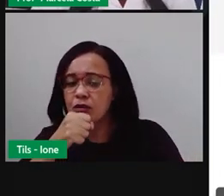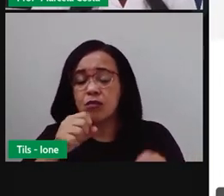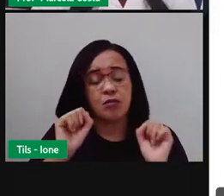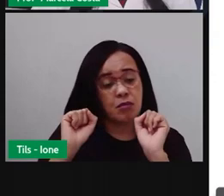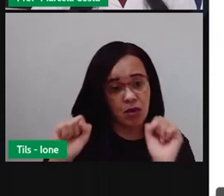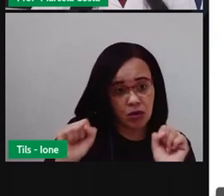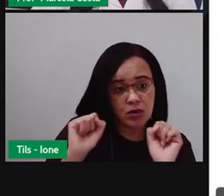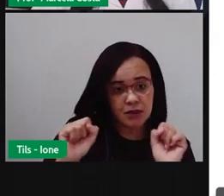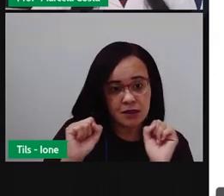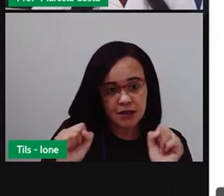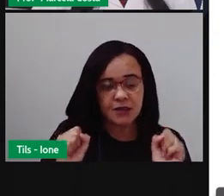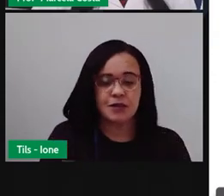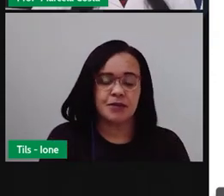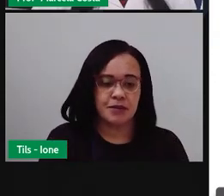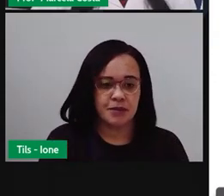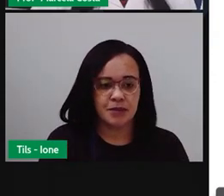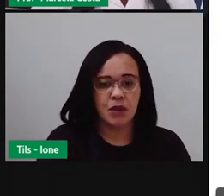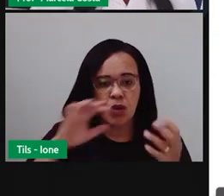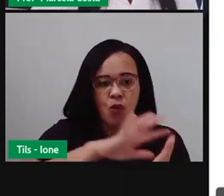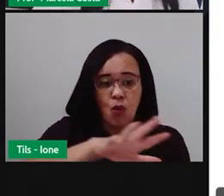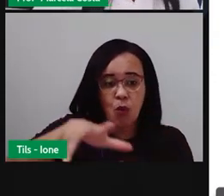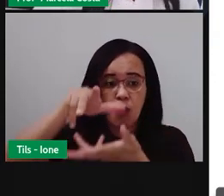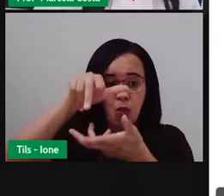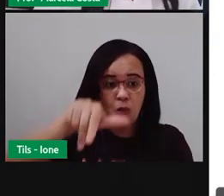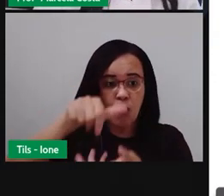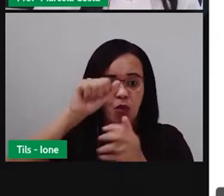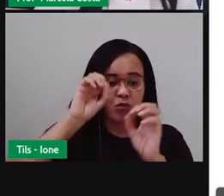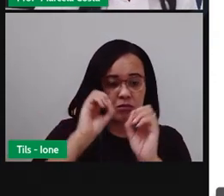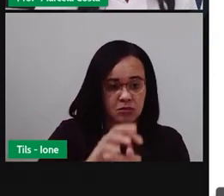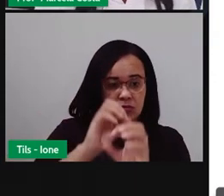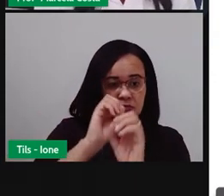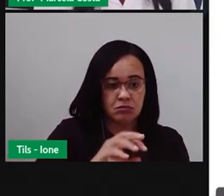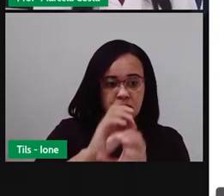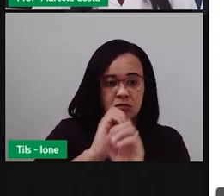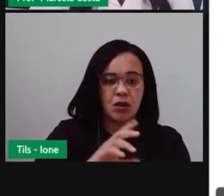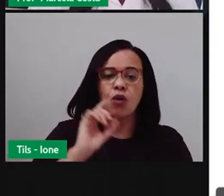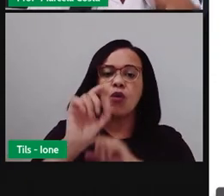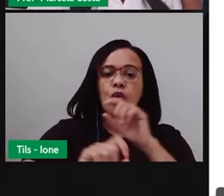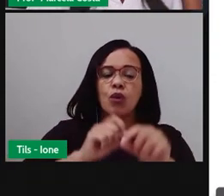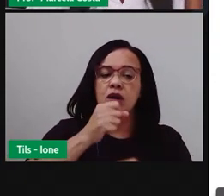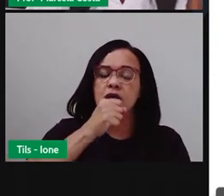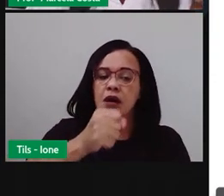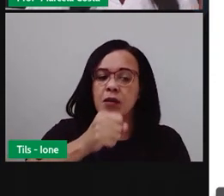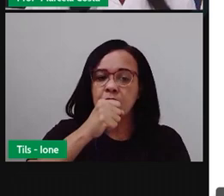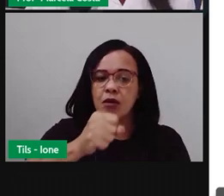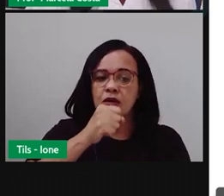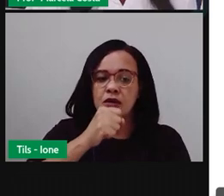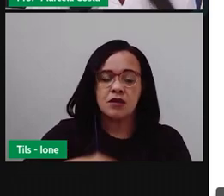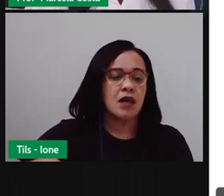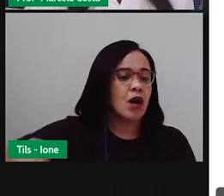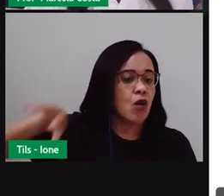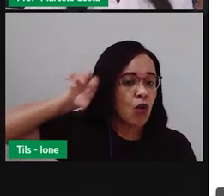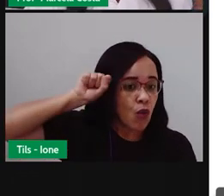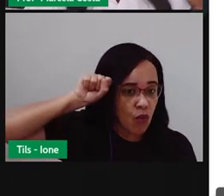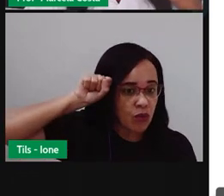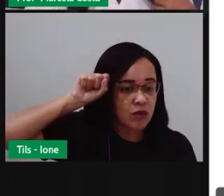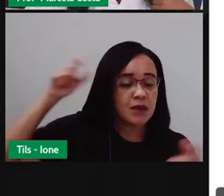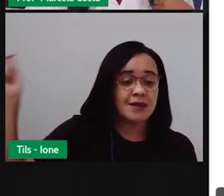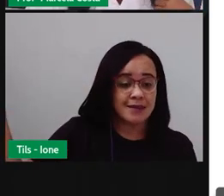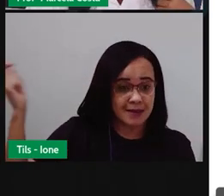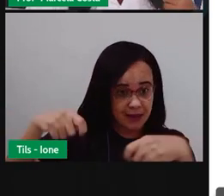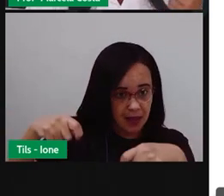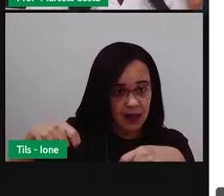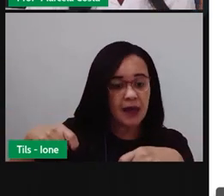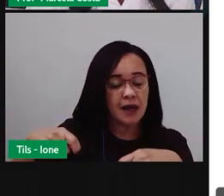Mundo da Educação, olha, é um site que mostra pra gente a reportagem em áudio. Então, você pode